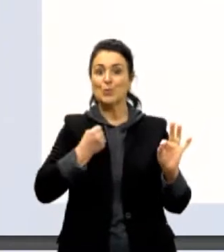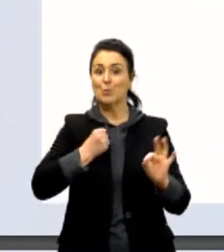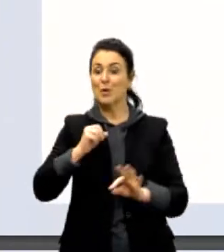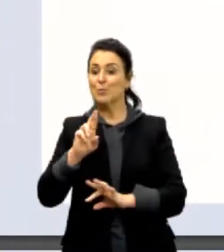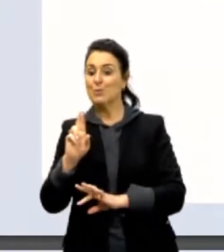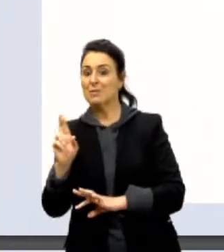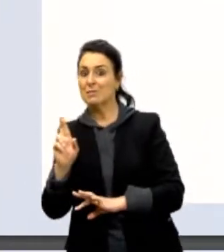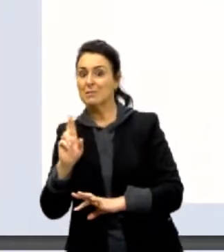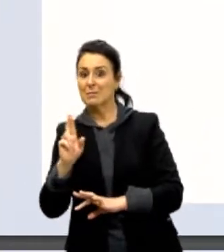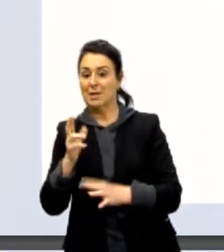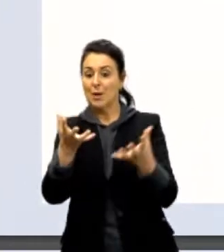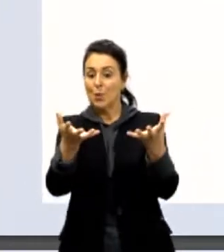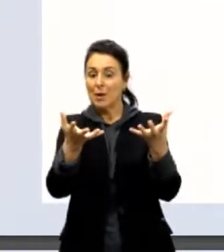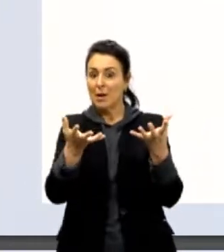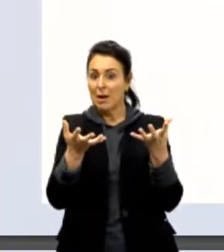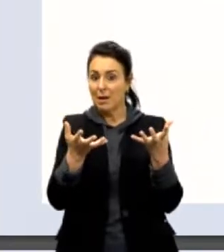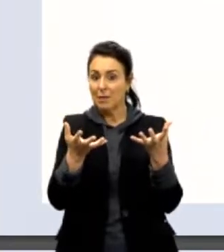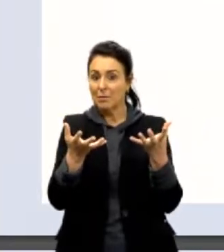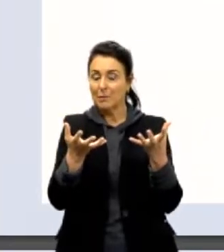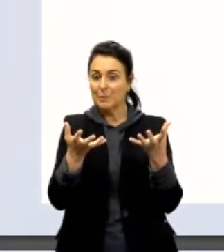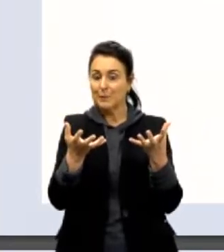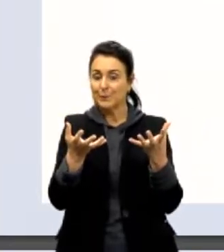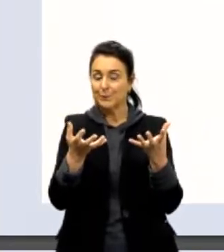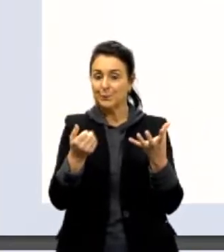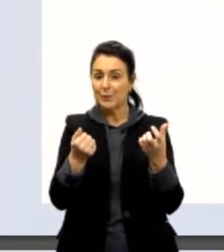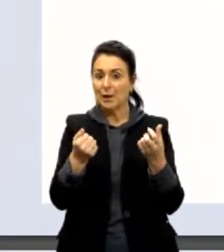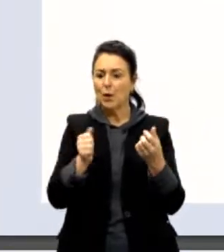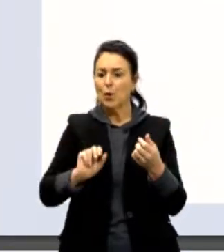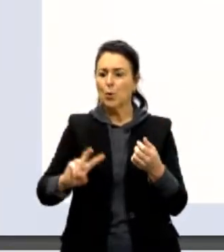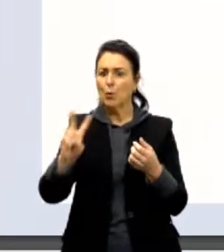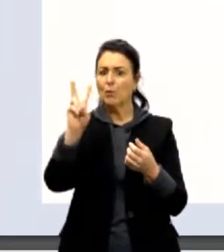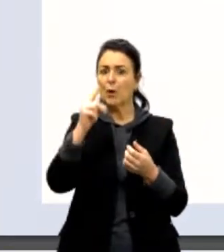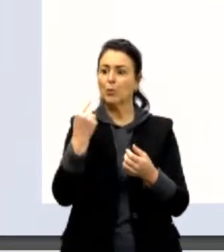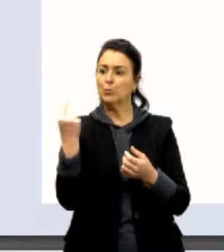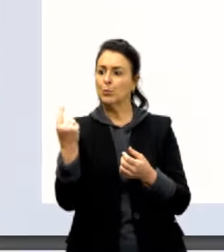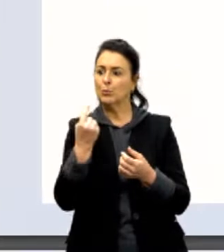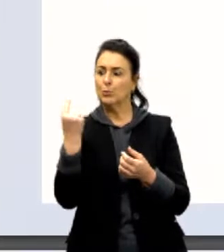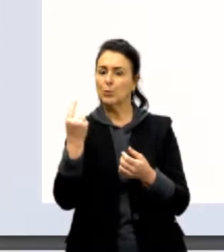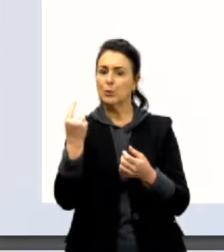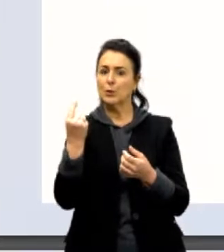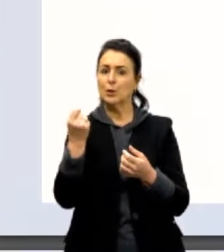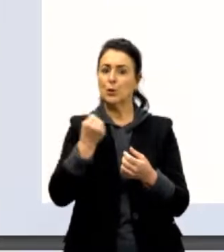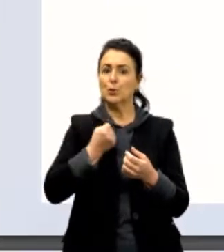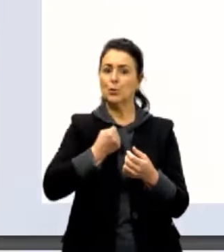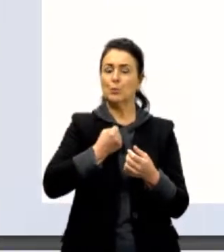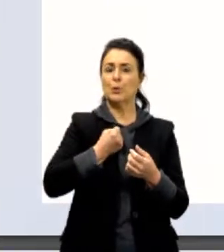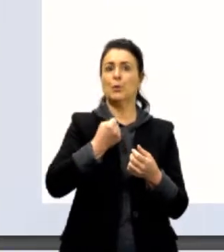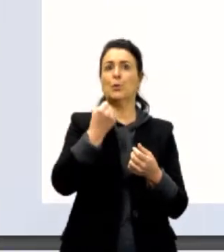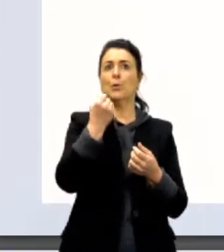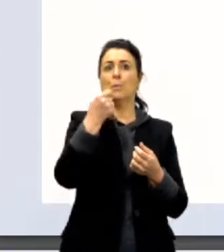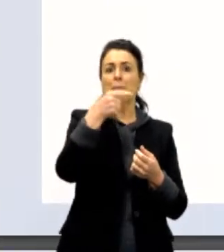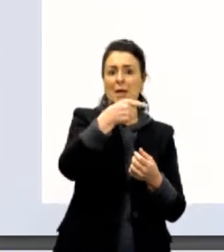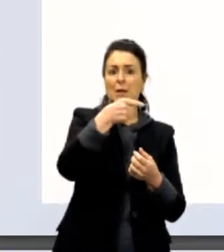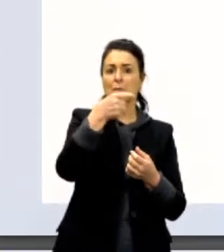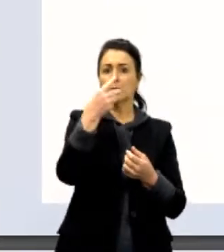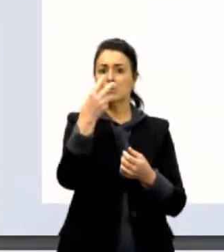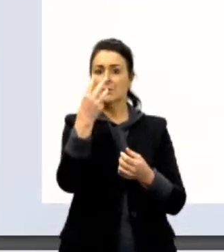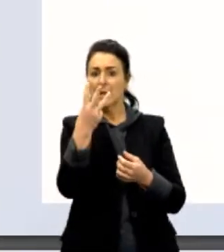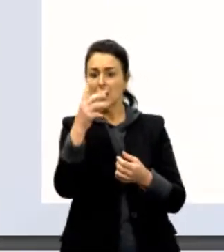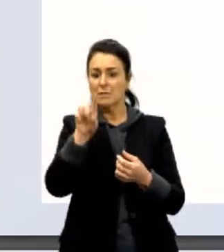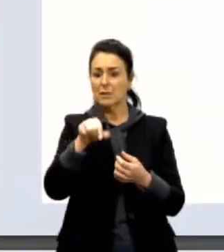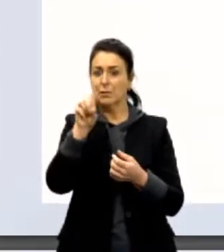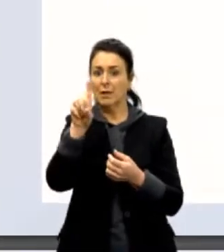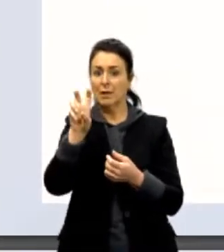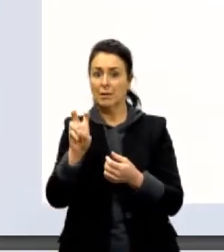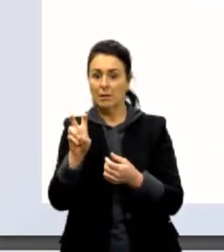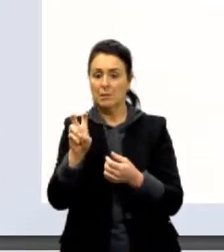Vamos supor que eu queira o valor absoluto do número menos 3,15. O valor